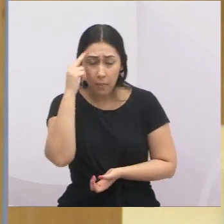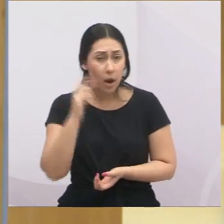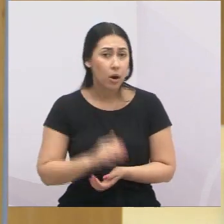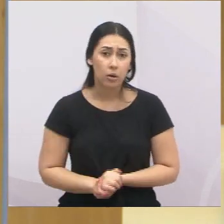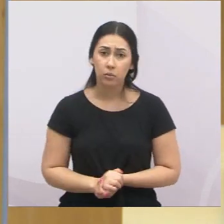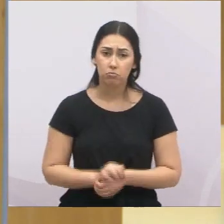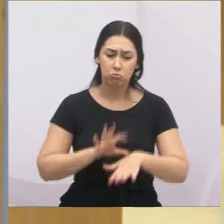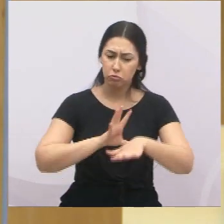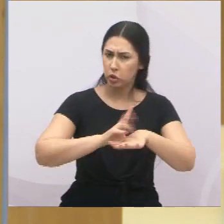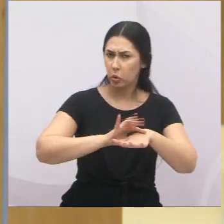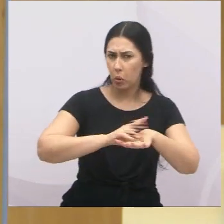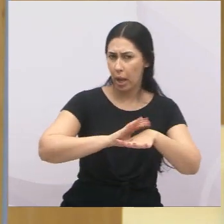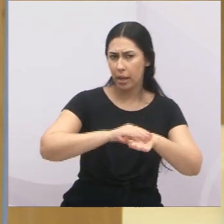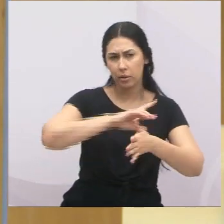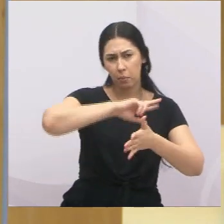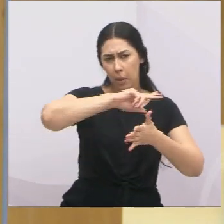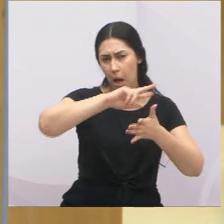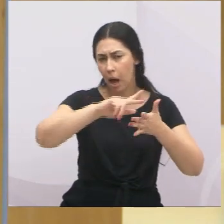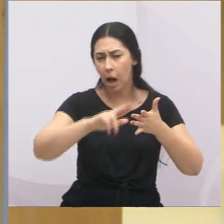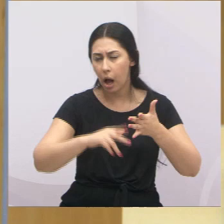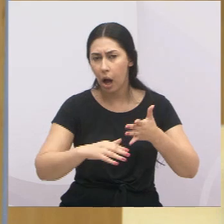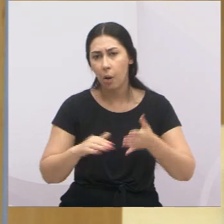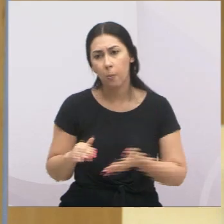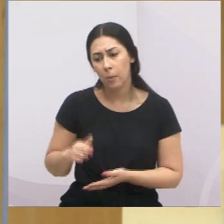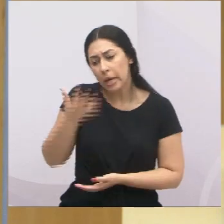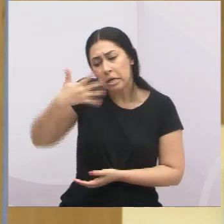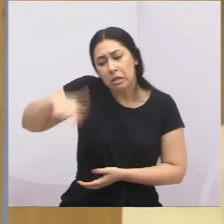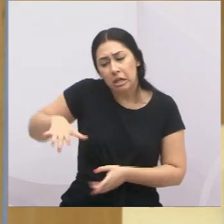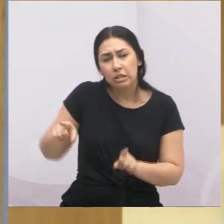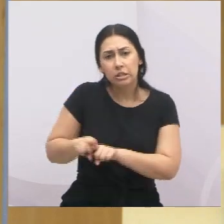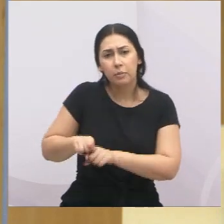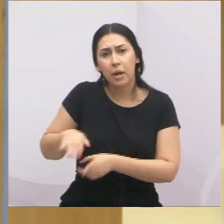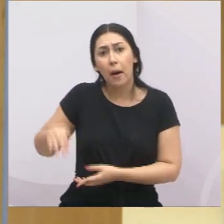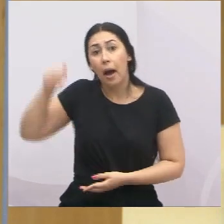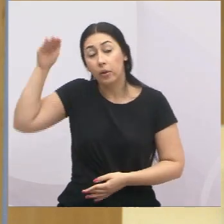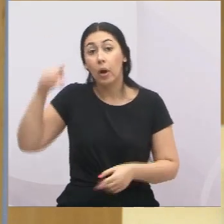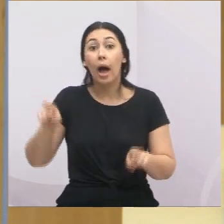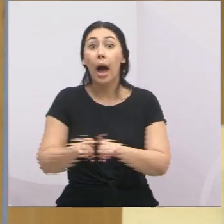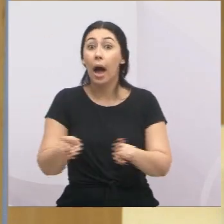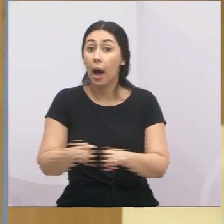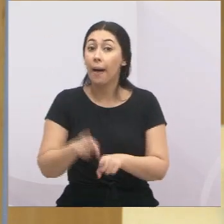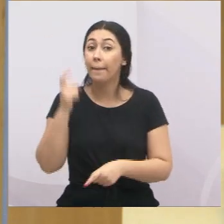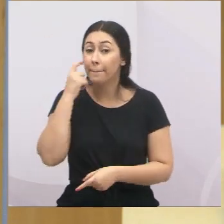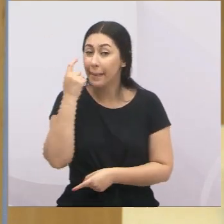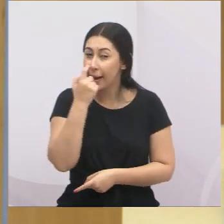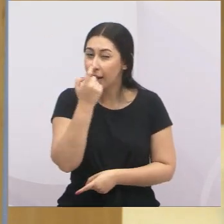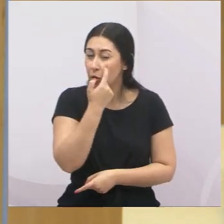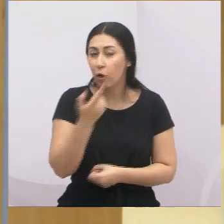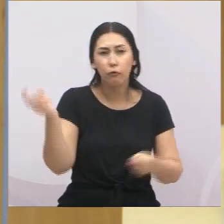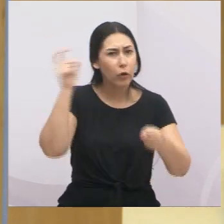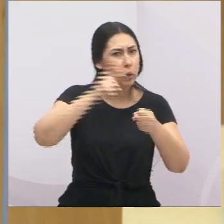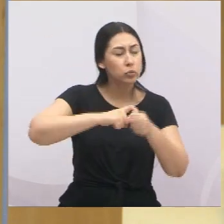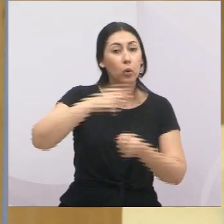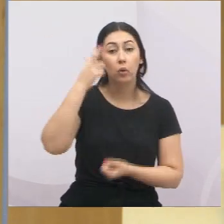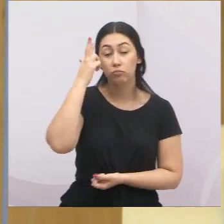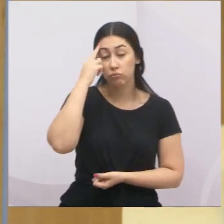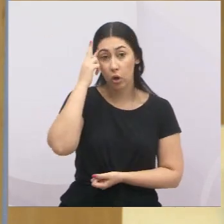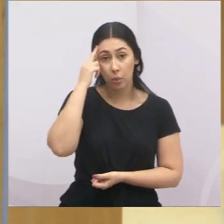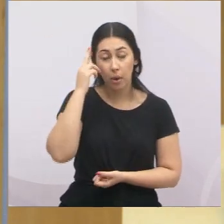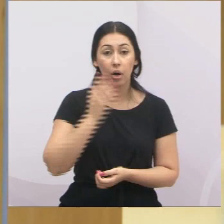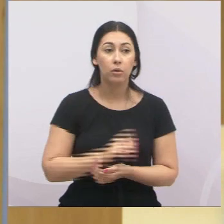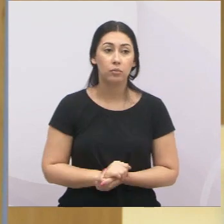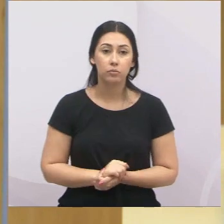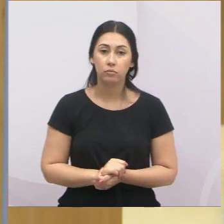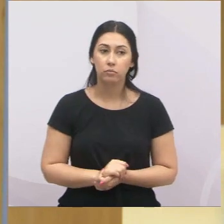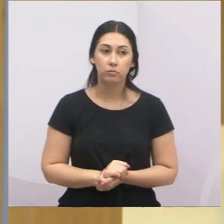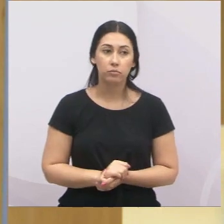atendimento do adulto e infantil. O Meia Lua também, como era anteriormente, atendimento